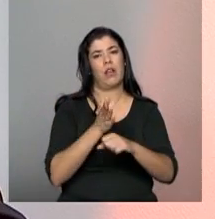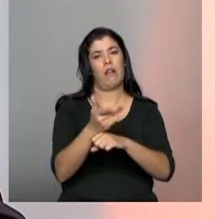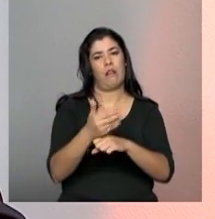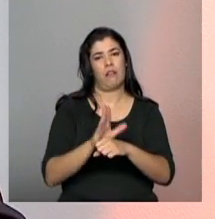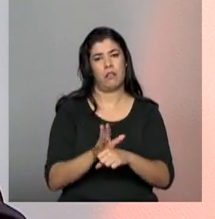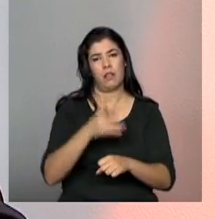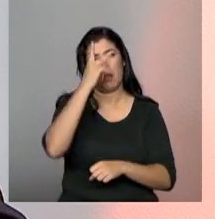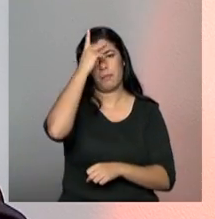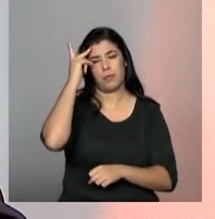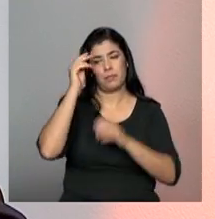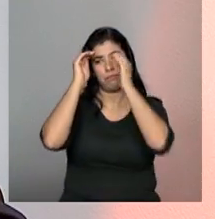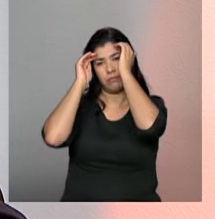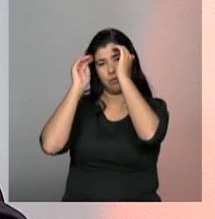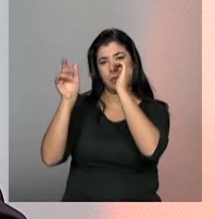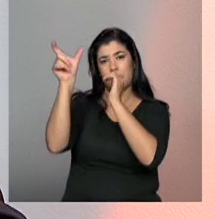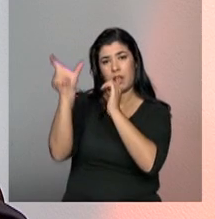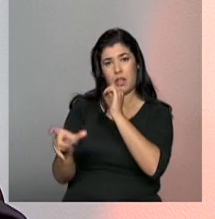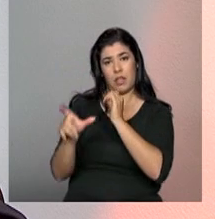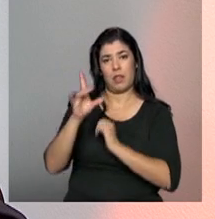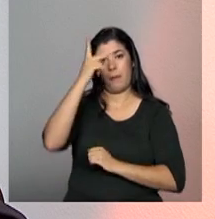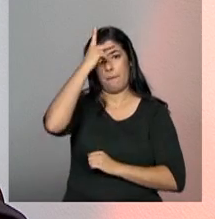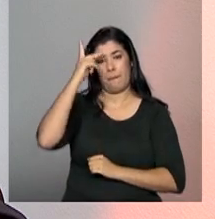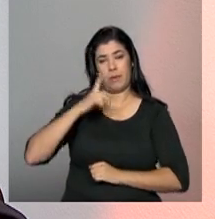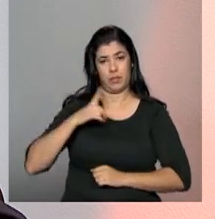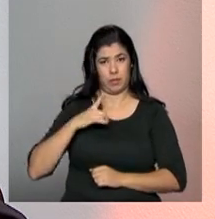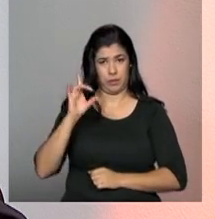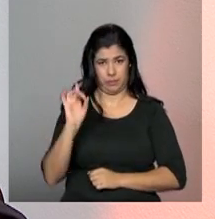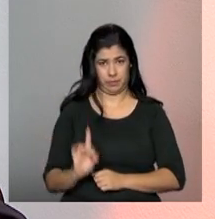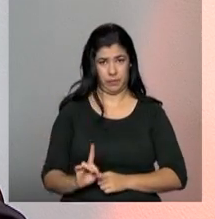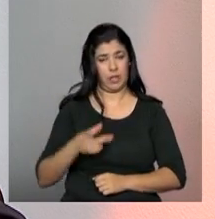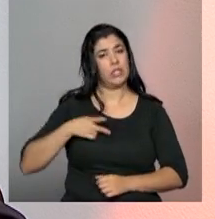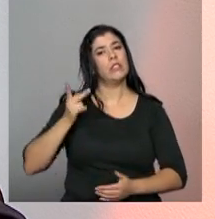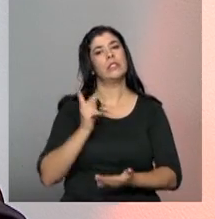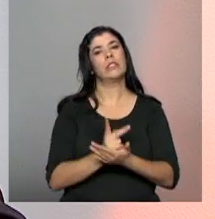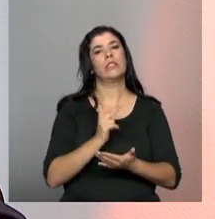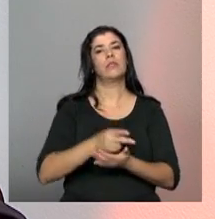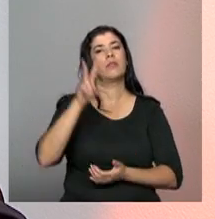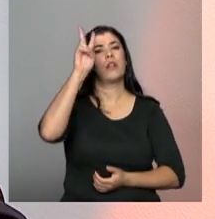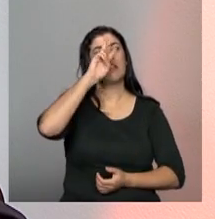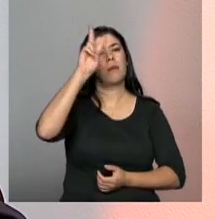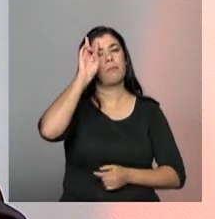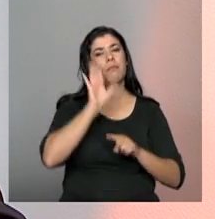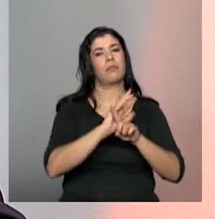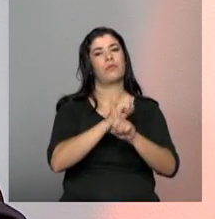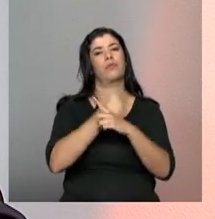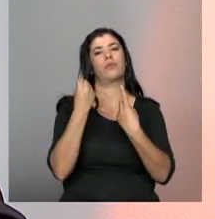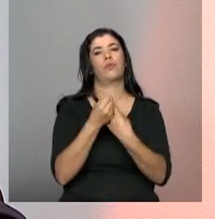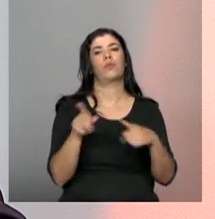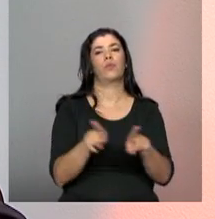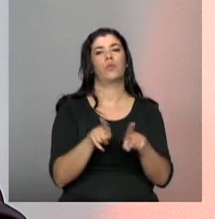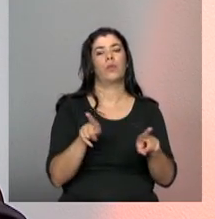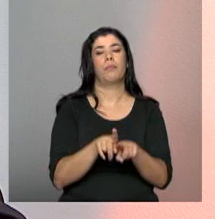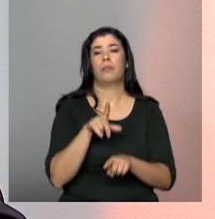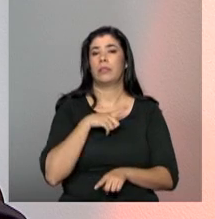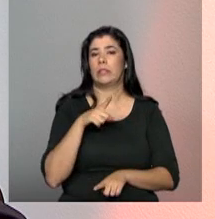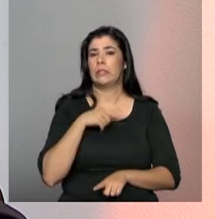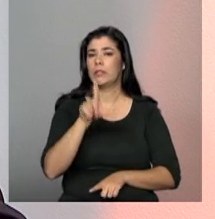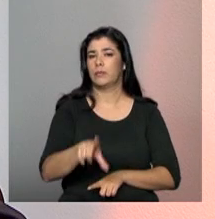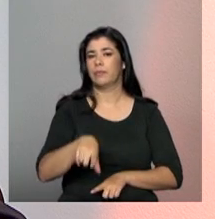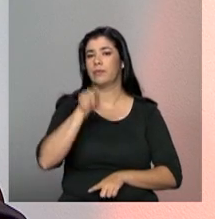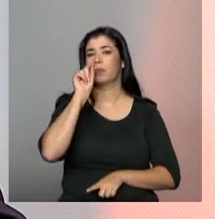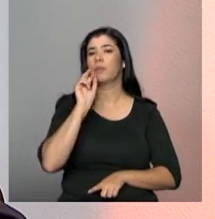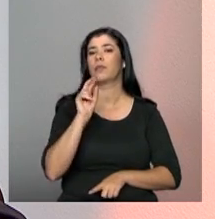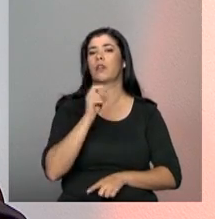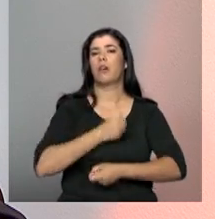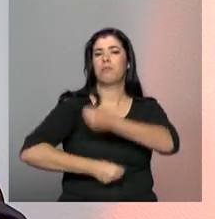em respeito a esse público, que, diga-se de passagem, sempre é muito bem lembrado pela assistência social, que, aliás, até cabe aqui um destaque, que até